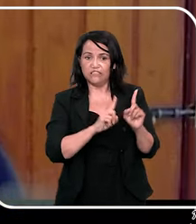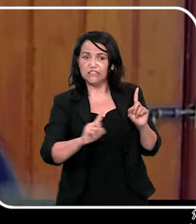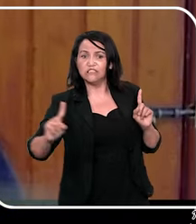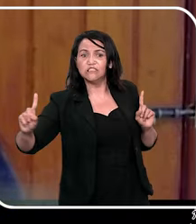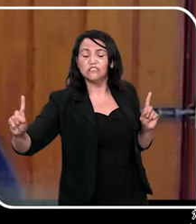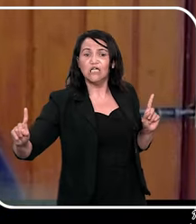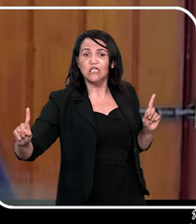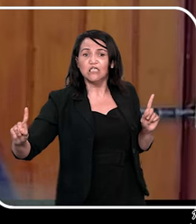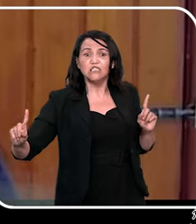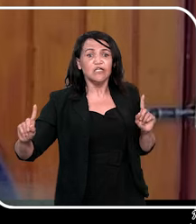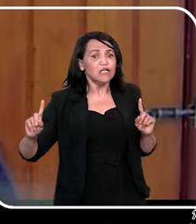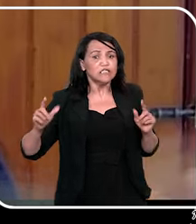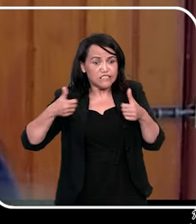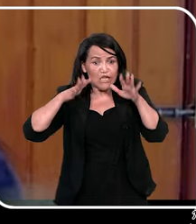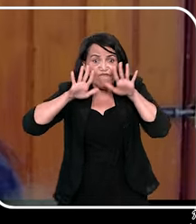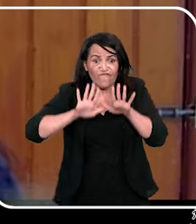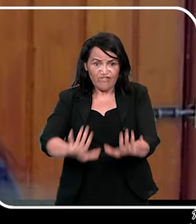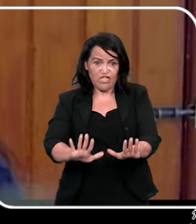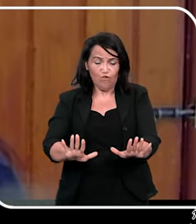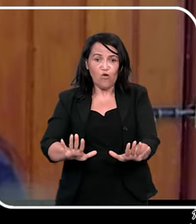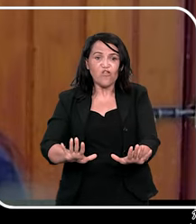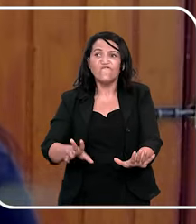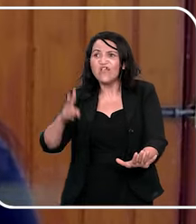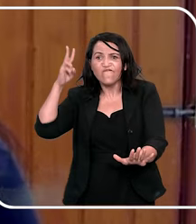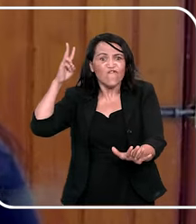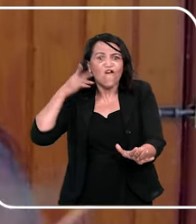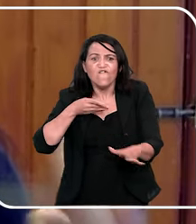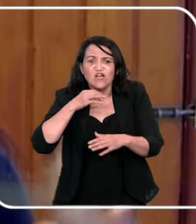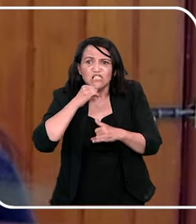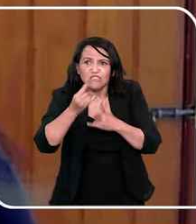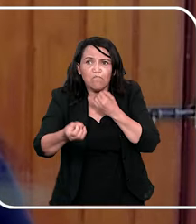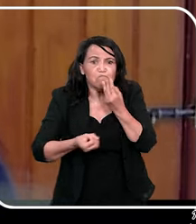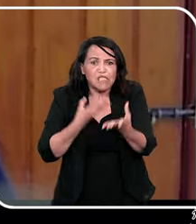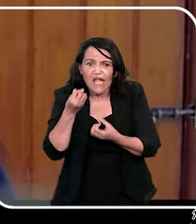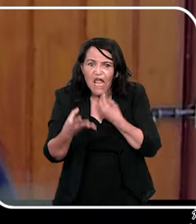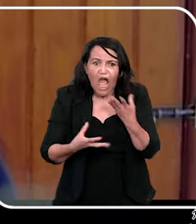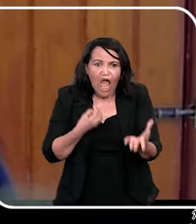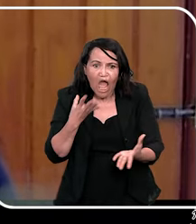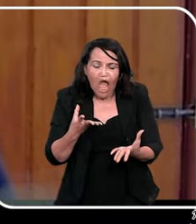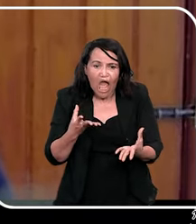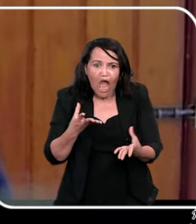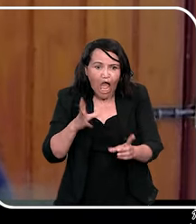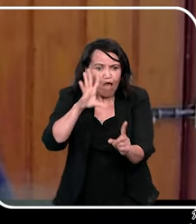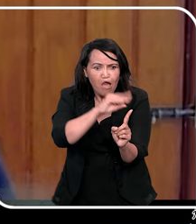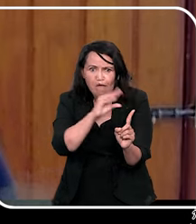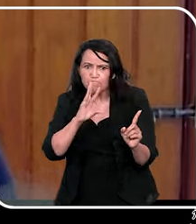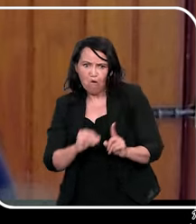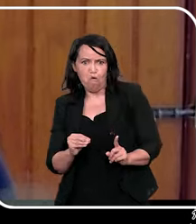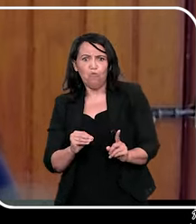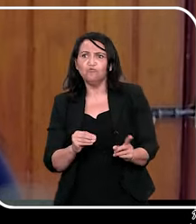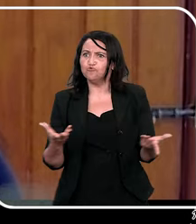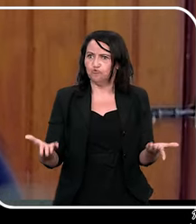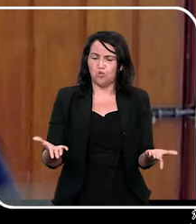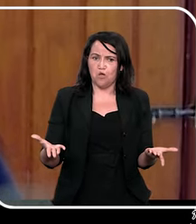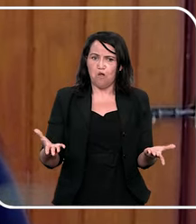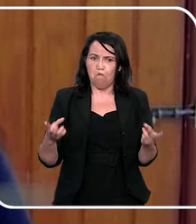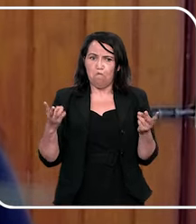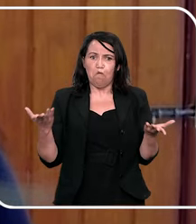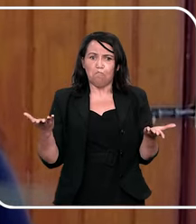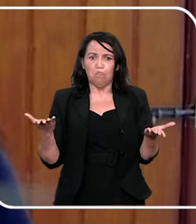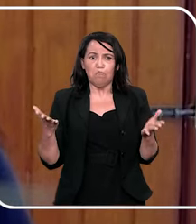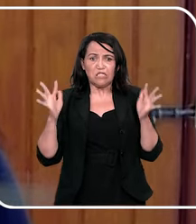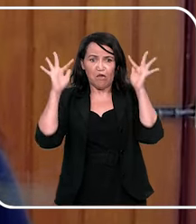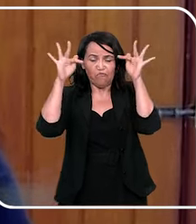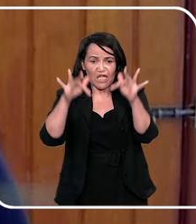cercam a gente, a Vanessa está aí, a Gilda está aí, sabe, e vem contar casos de abuso e vem contar casos difíceis para a gente,